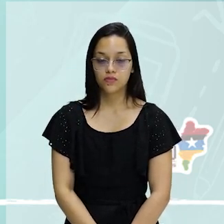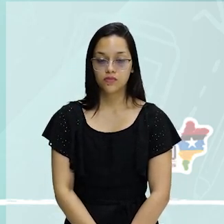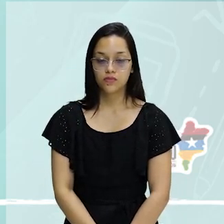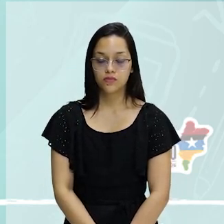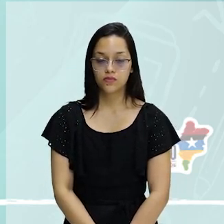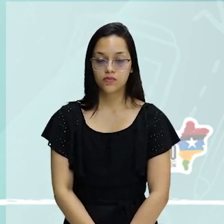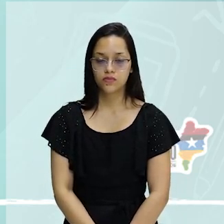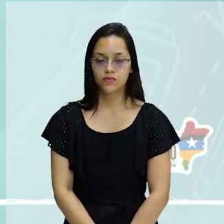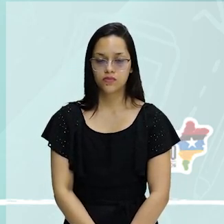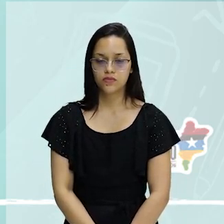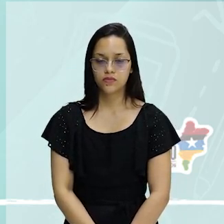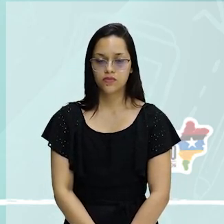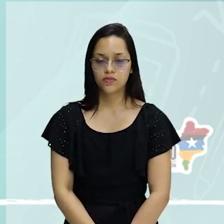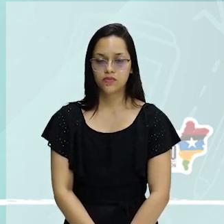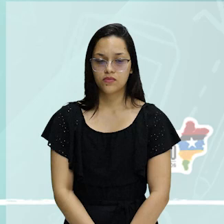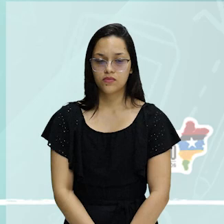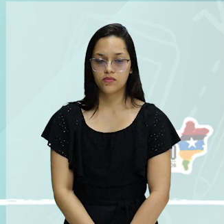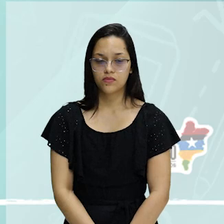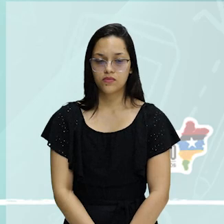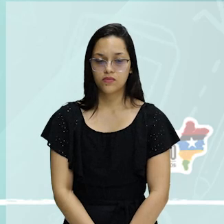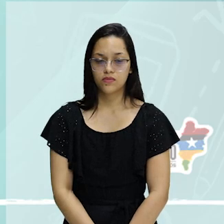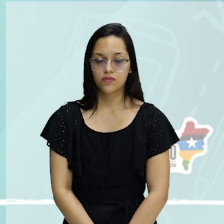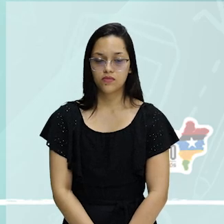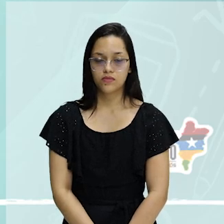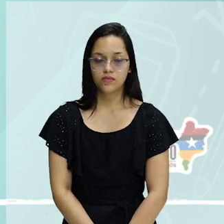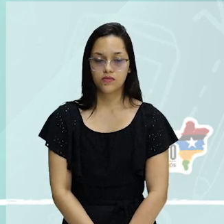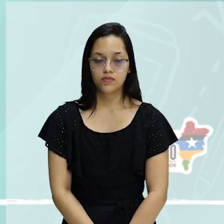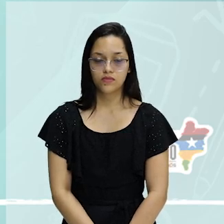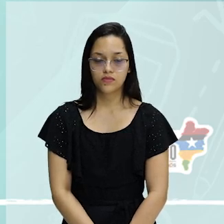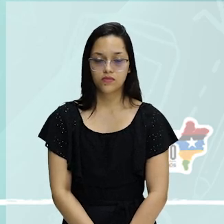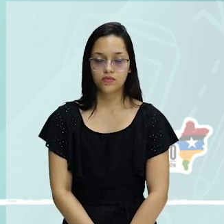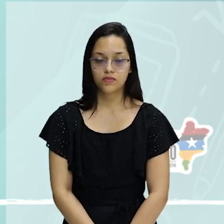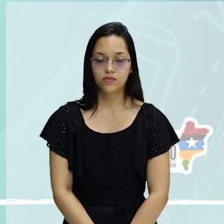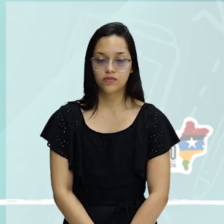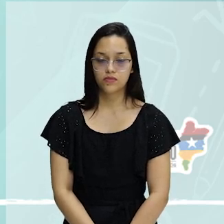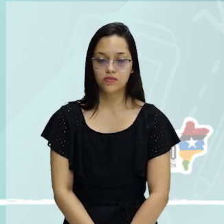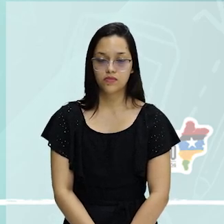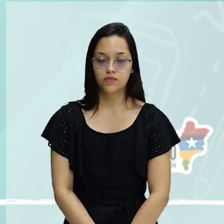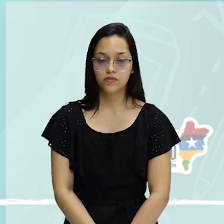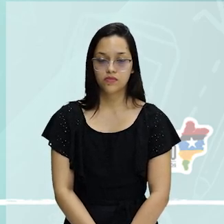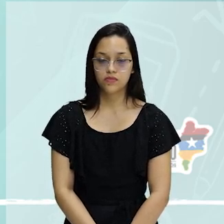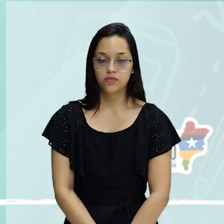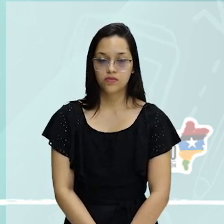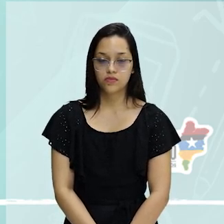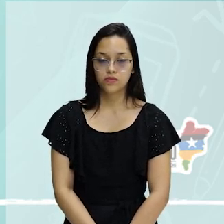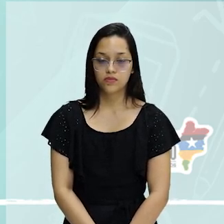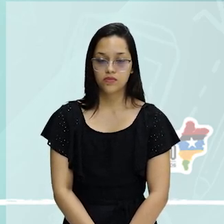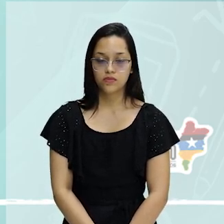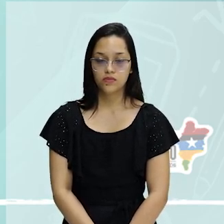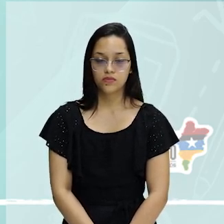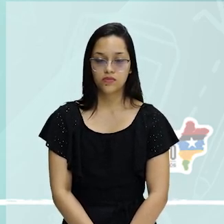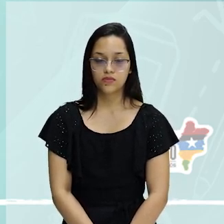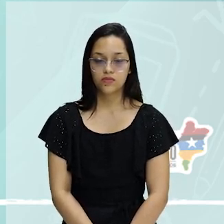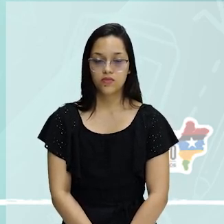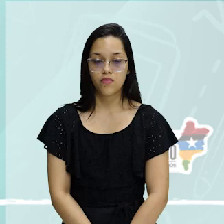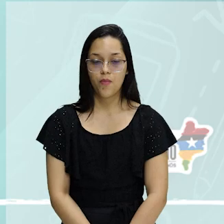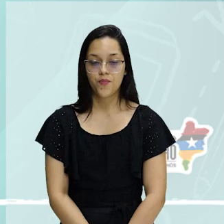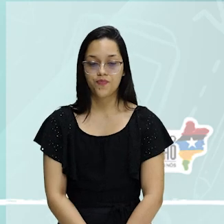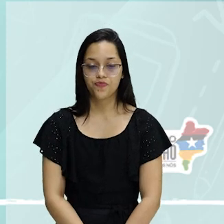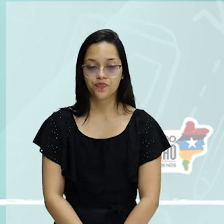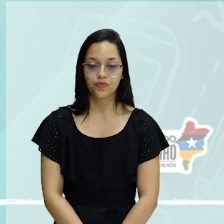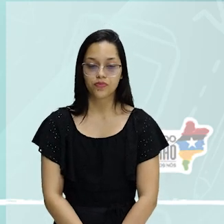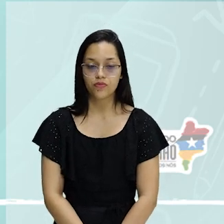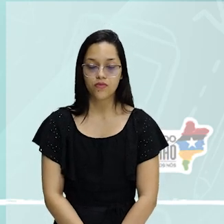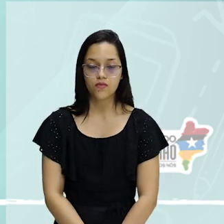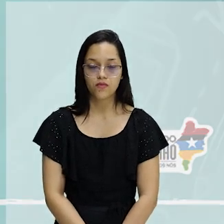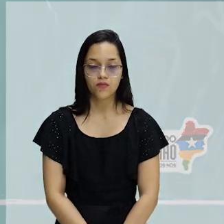texto. Isso, por exemplo, quer dizer que uma receita de bolo apresenta uma lista de ingredientes necessários, que é o texto descritivo, e o modo de